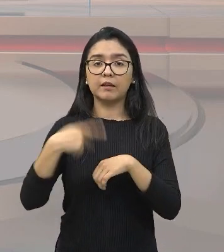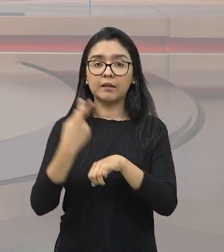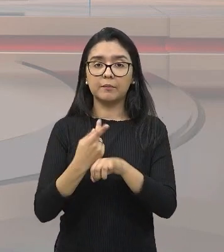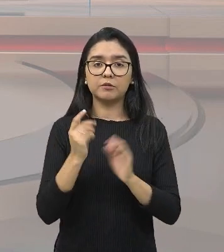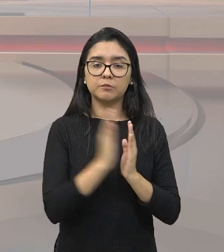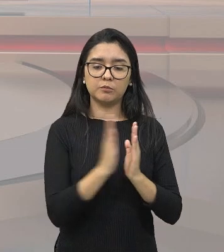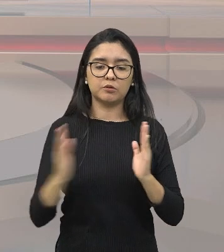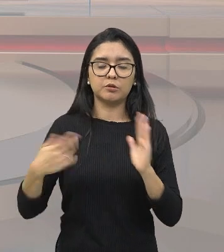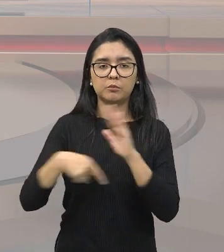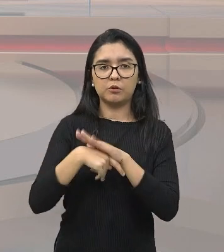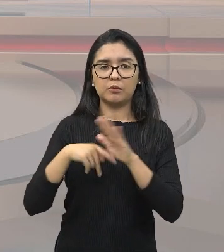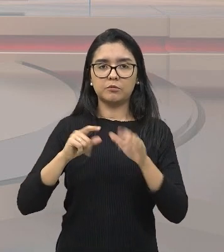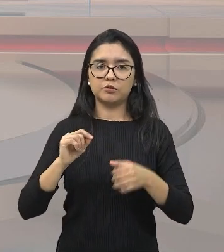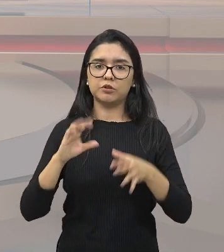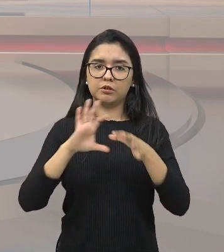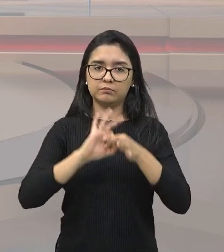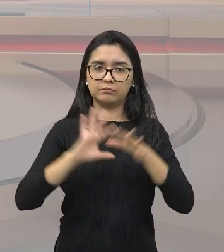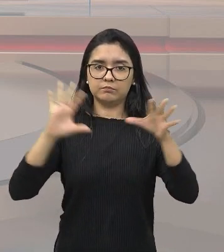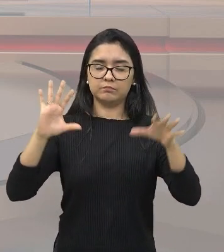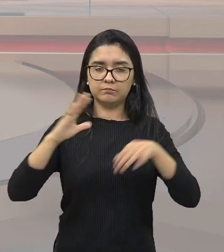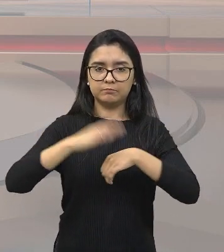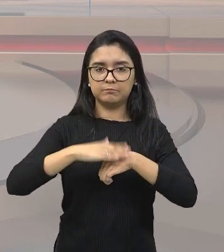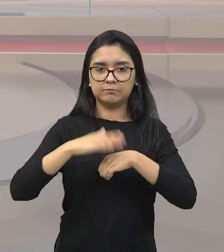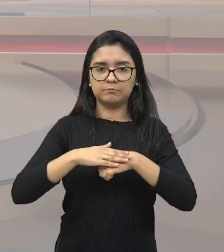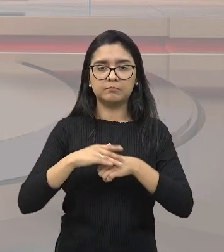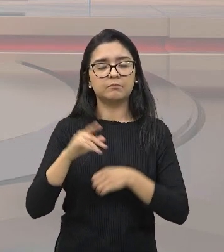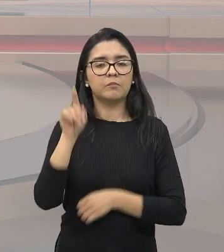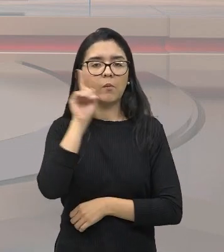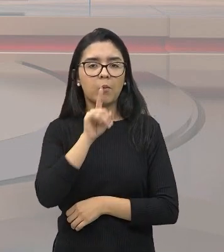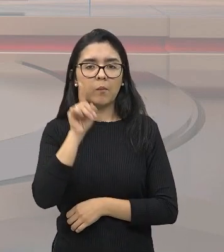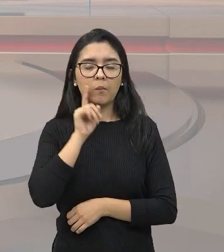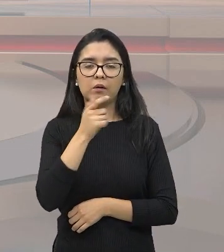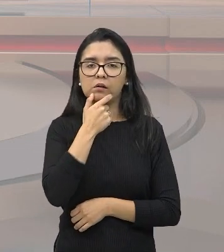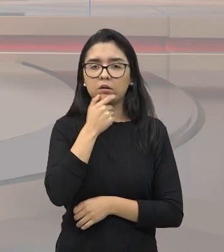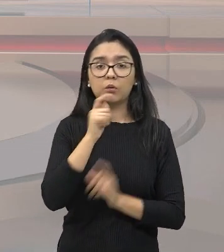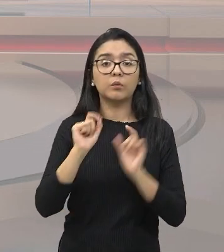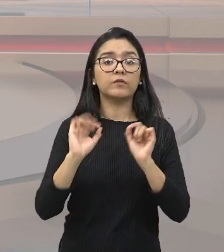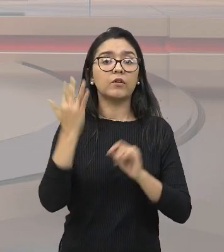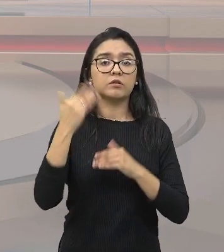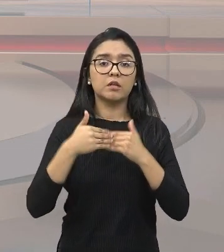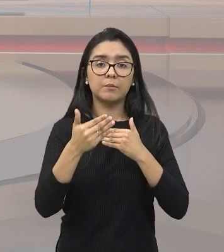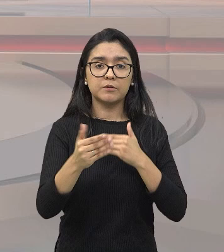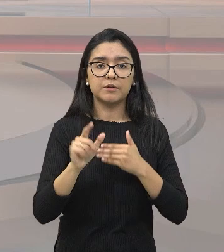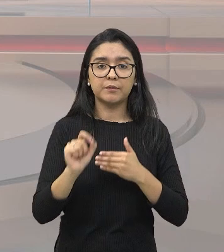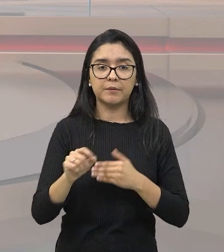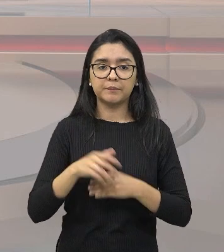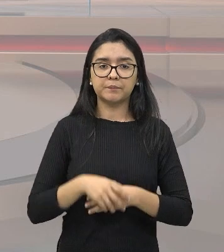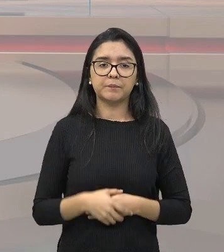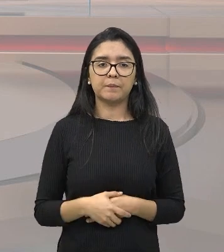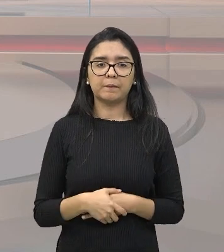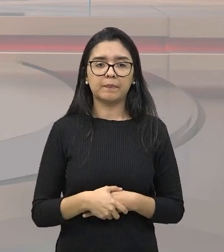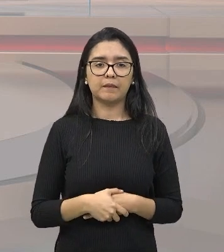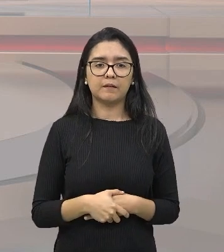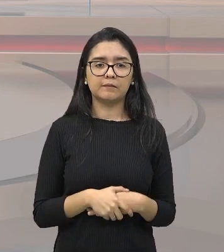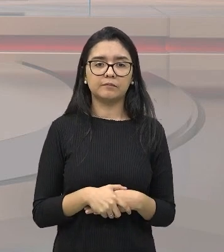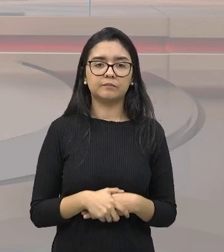processo de independência dos Estados Unidos da Inglaterra, o que vai acontecer, a